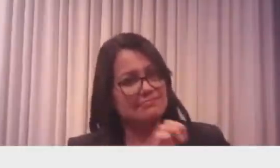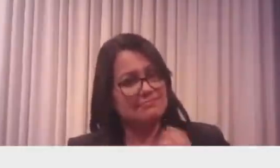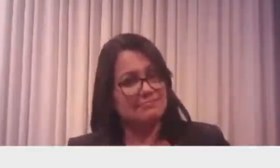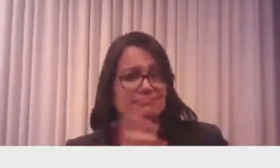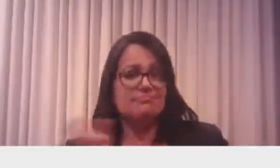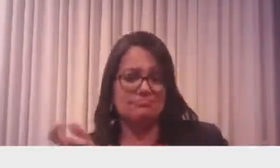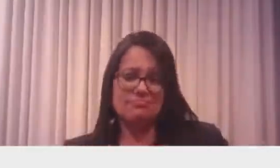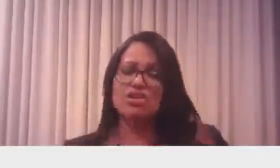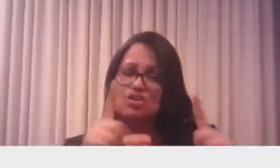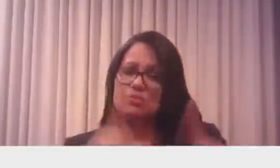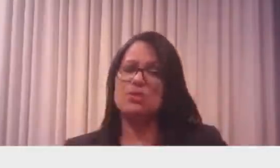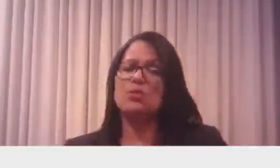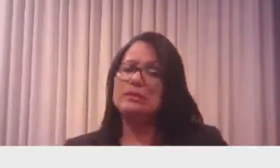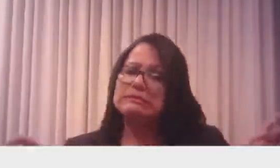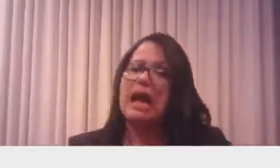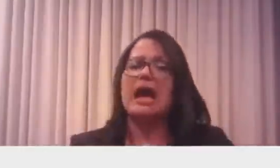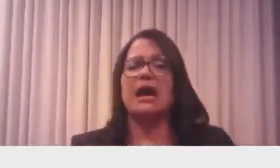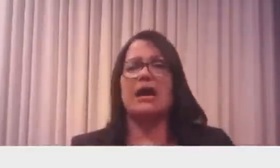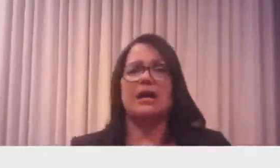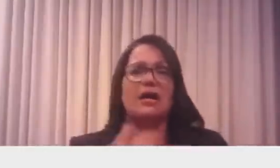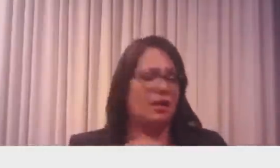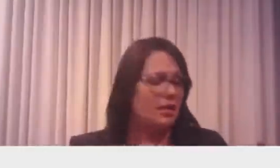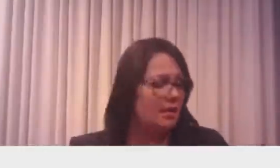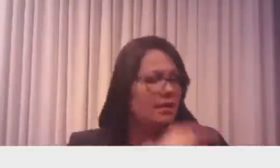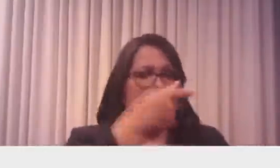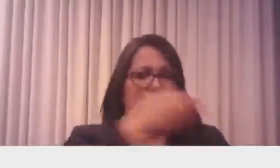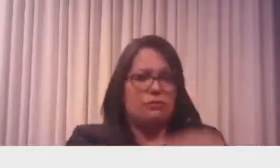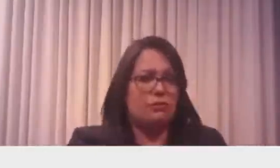disso aí, do gás na ponta da linha. Tá certo?